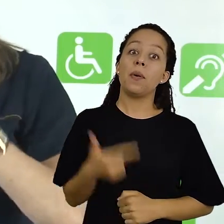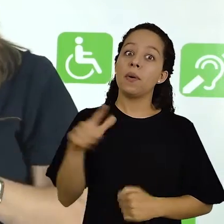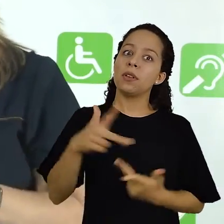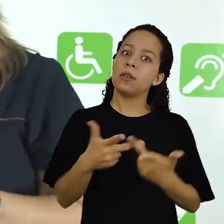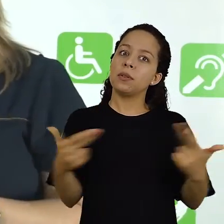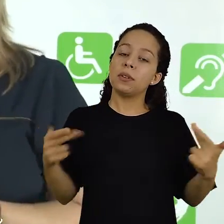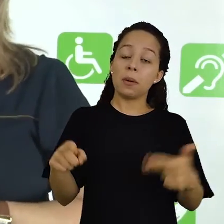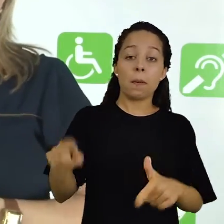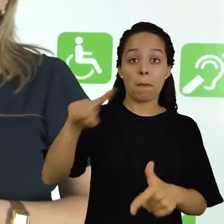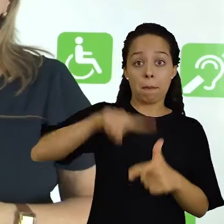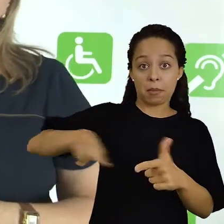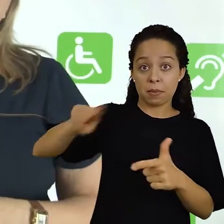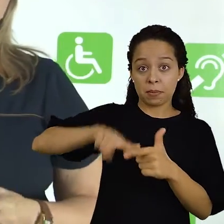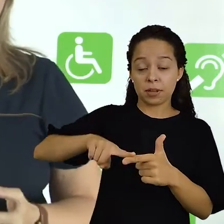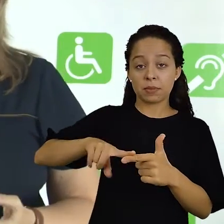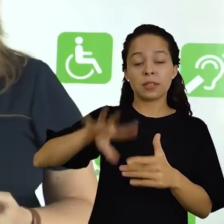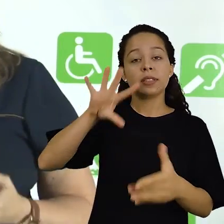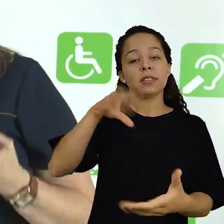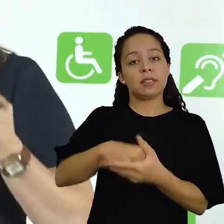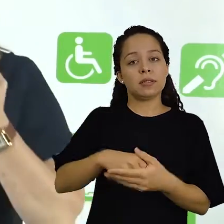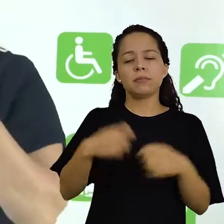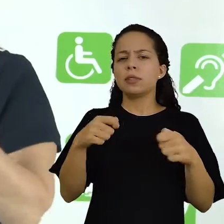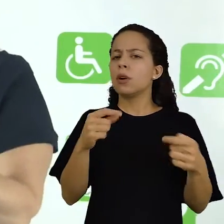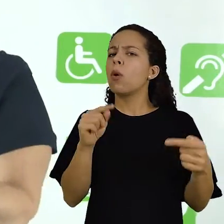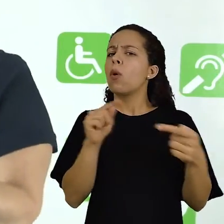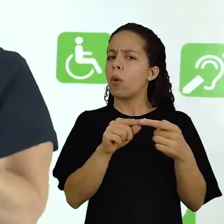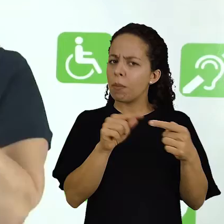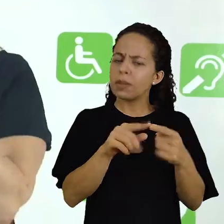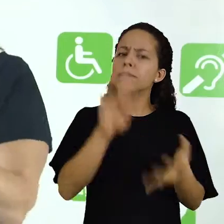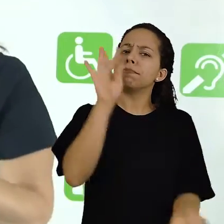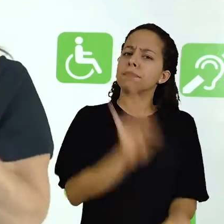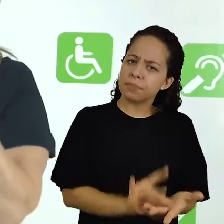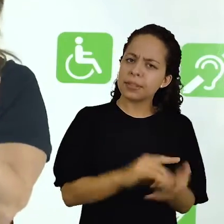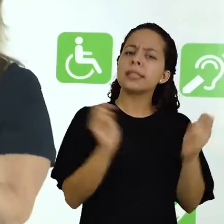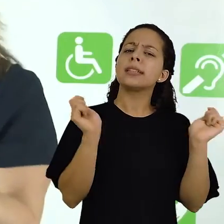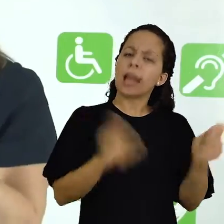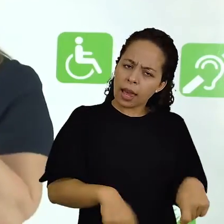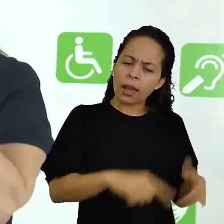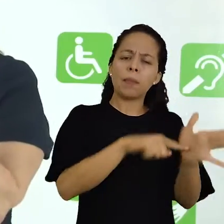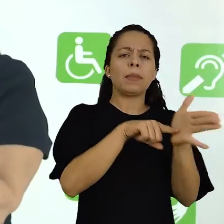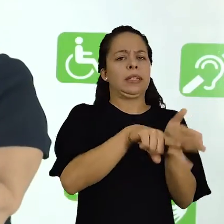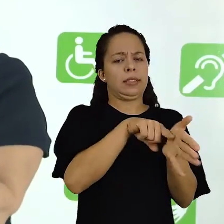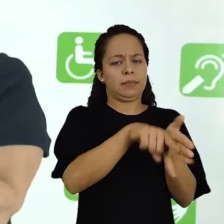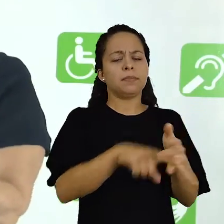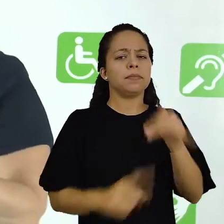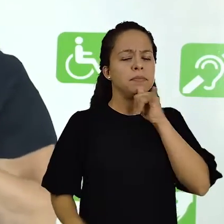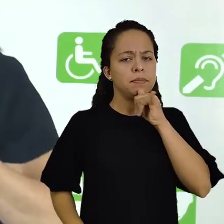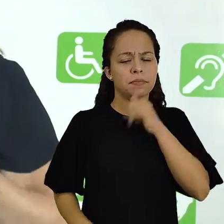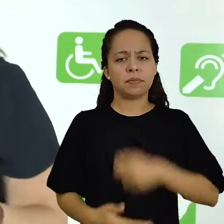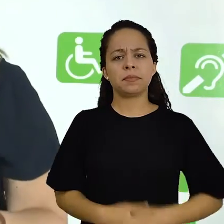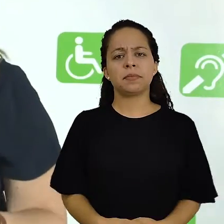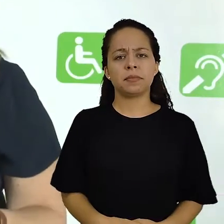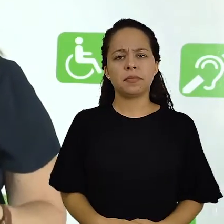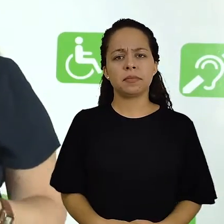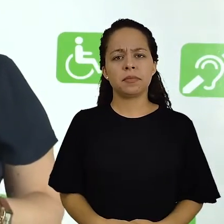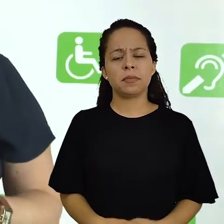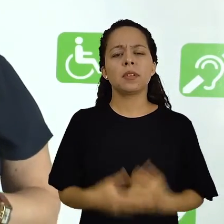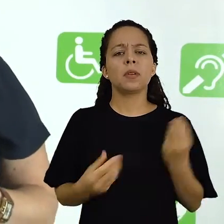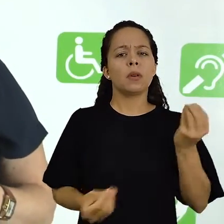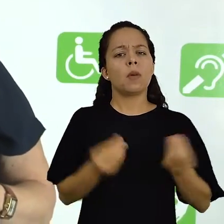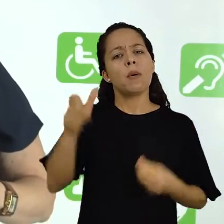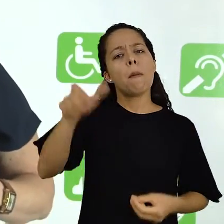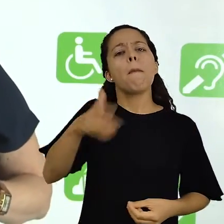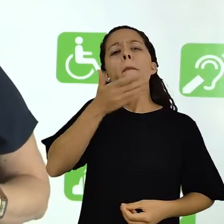Um outro ponto é que esse problema, ele tem que ser viável de ser pesquisado, de ser analisado. Como, por exemplo,